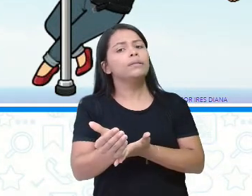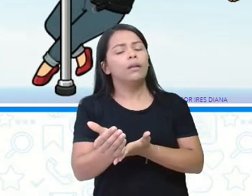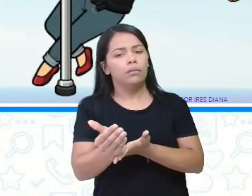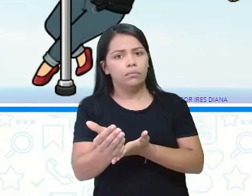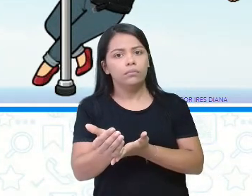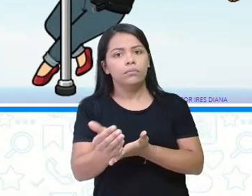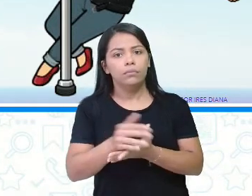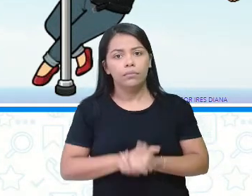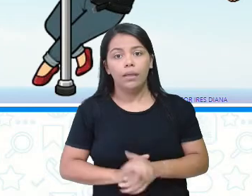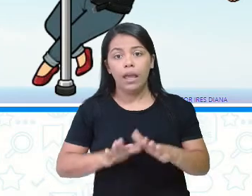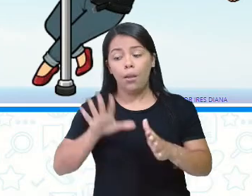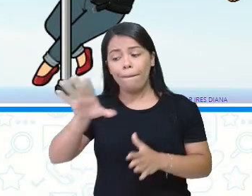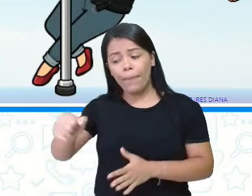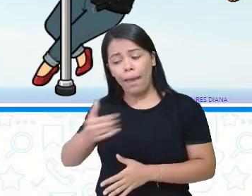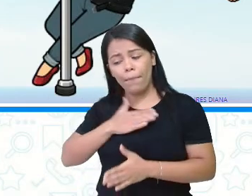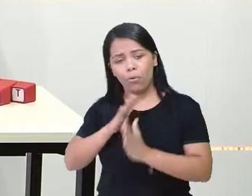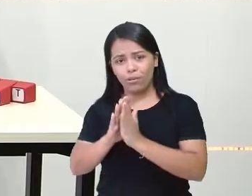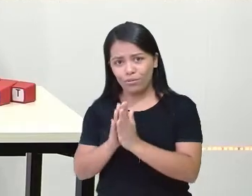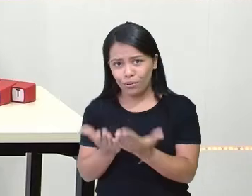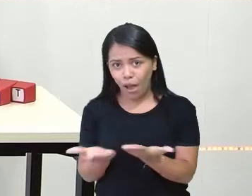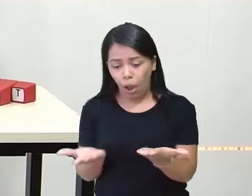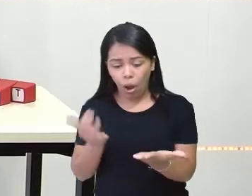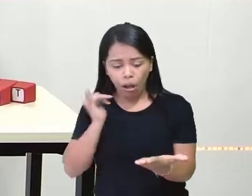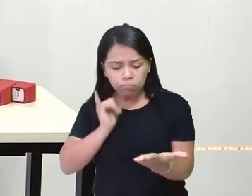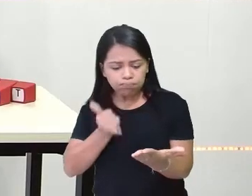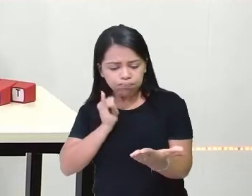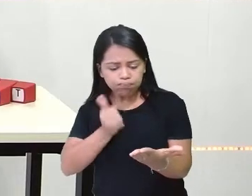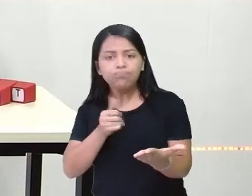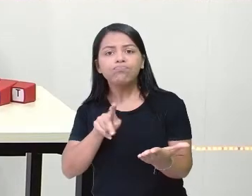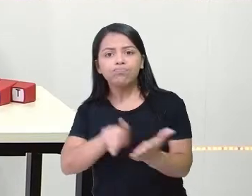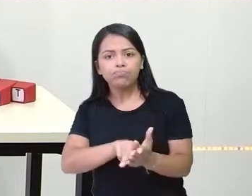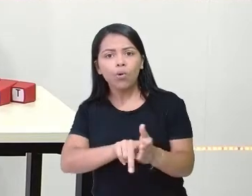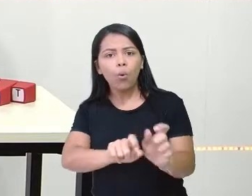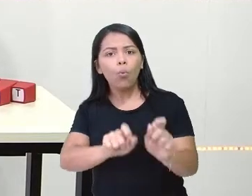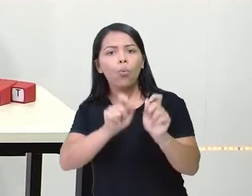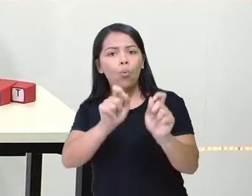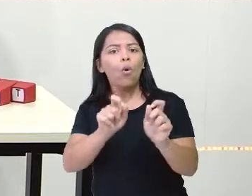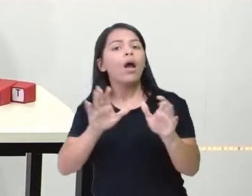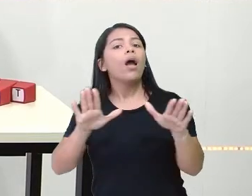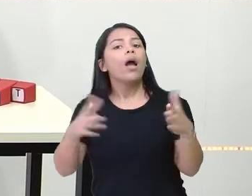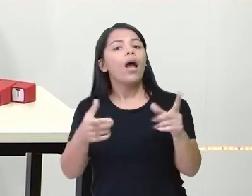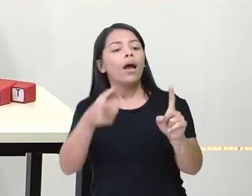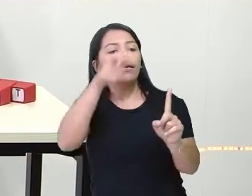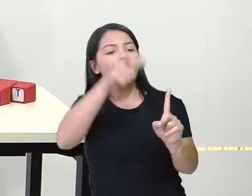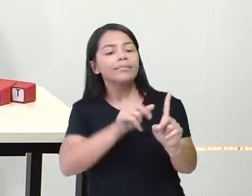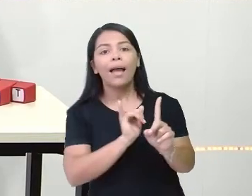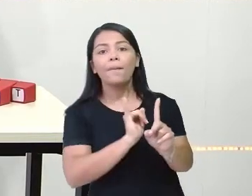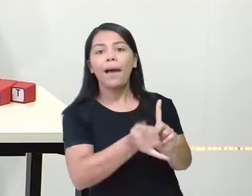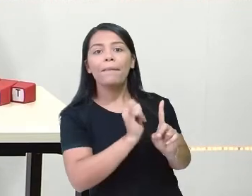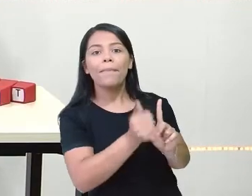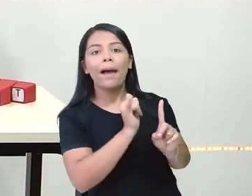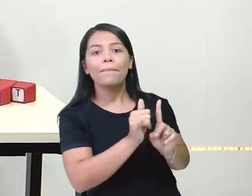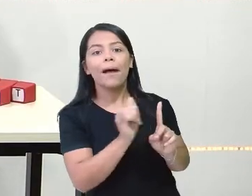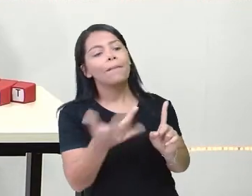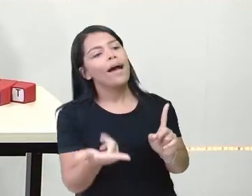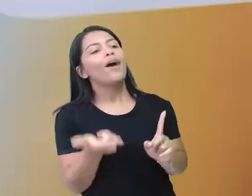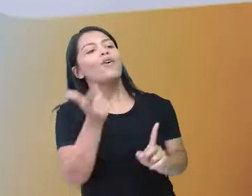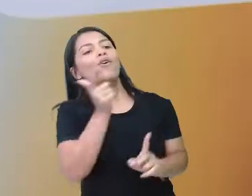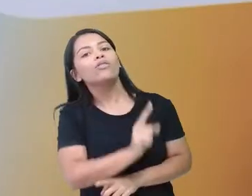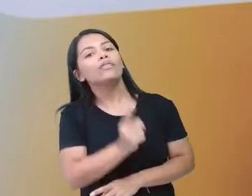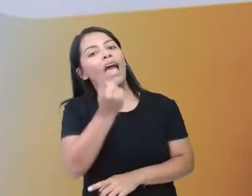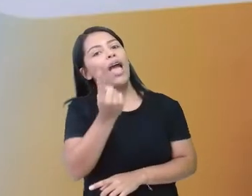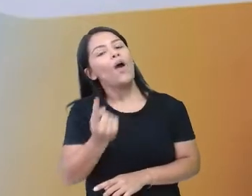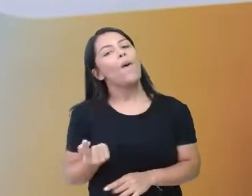Vou pegar meu livro de contos, que quem conta um conto, ganha um ponto.